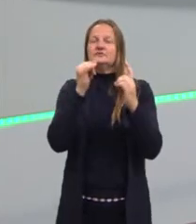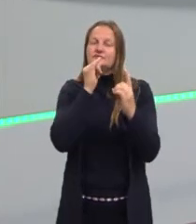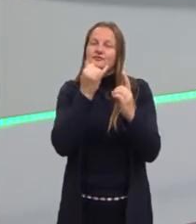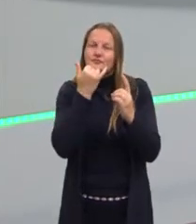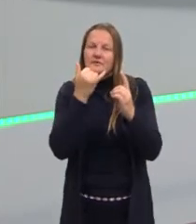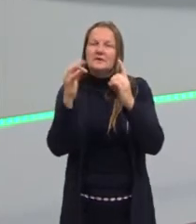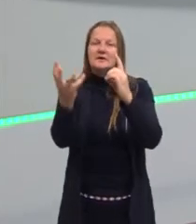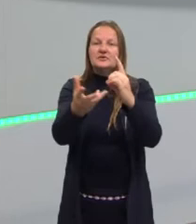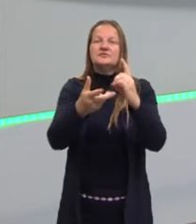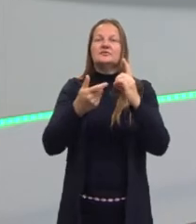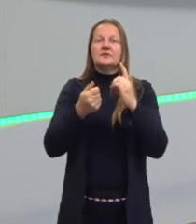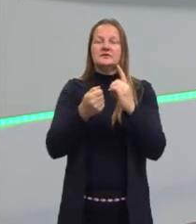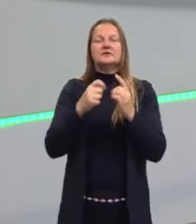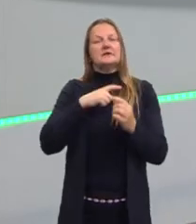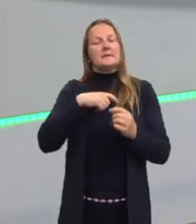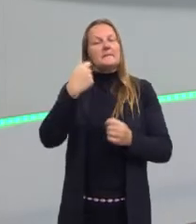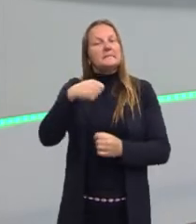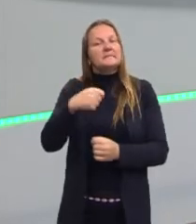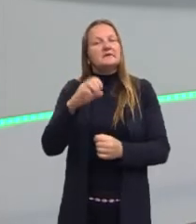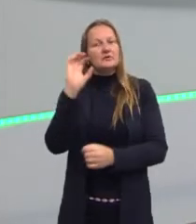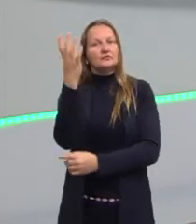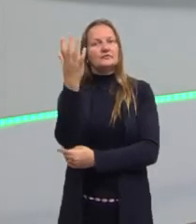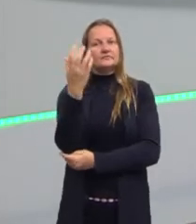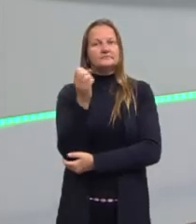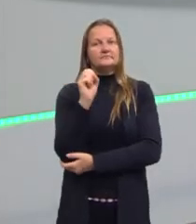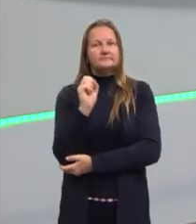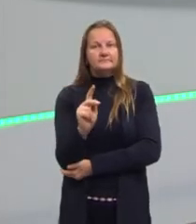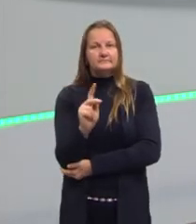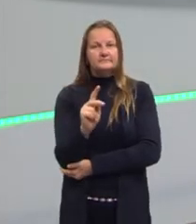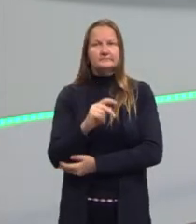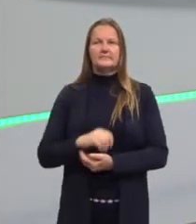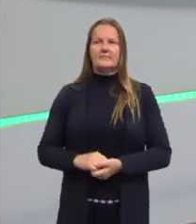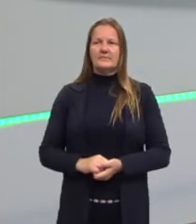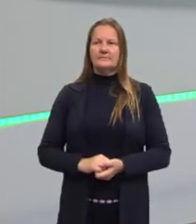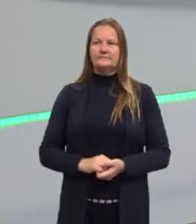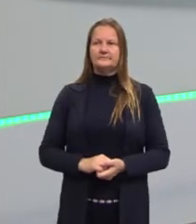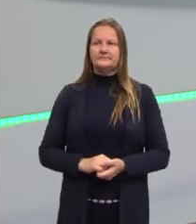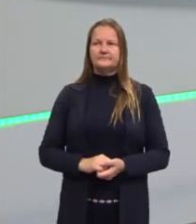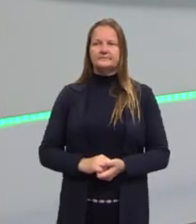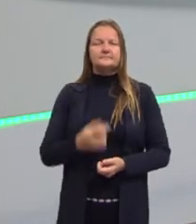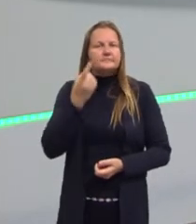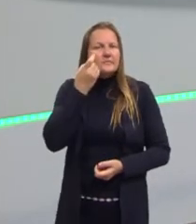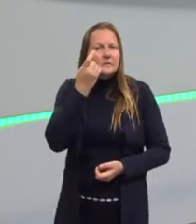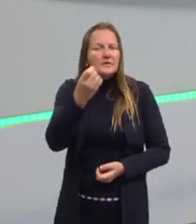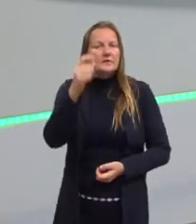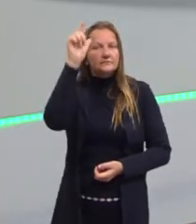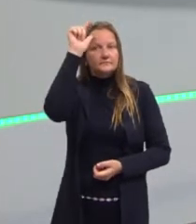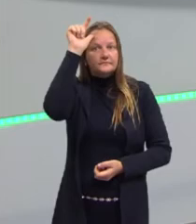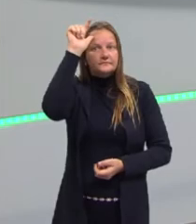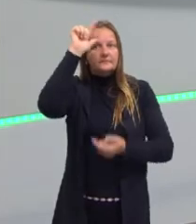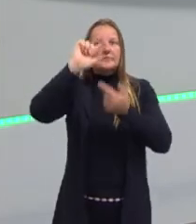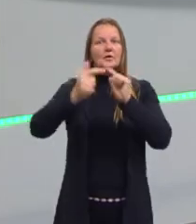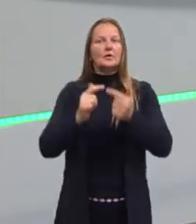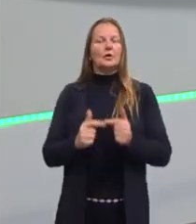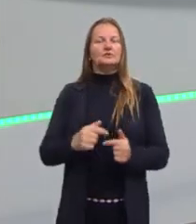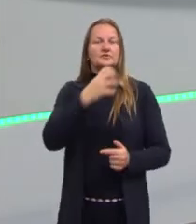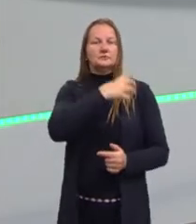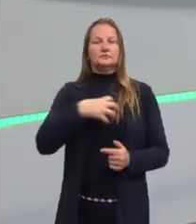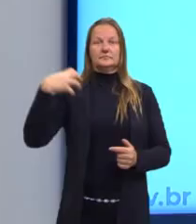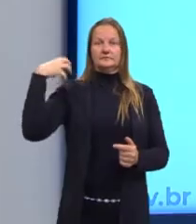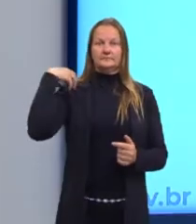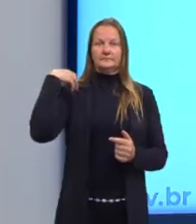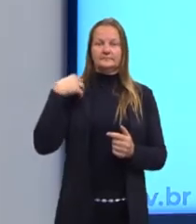tem esses problemas que ela precisa resolver, ok? O que nos interessa aqui é a lógica aristotélica. Então